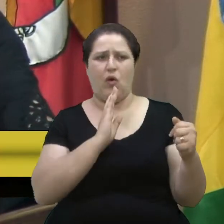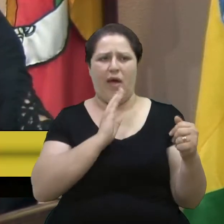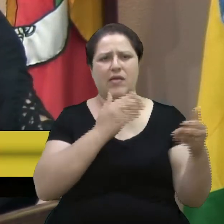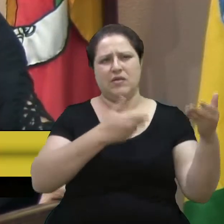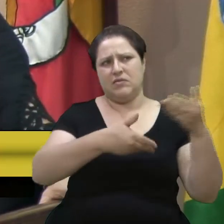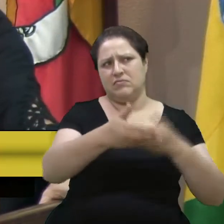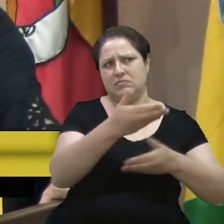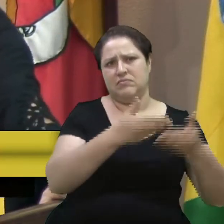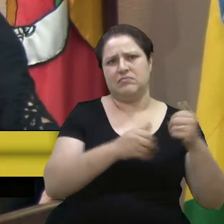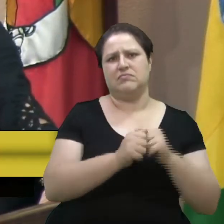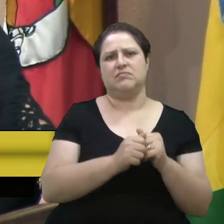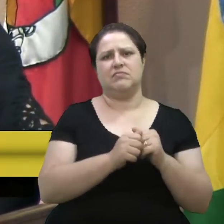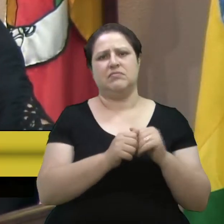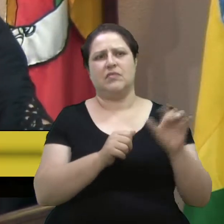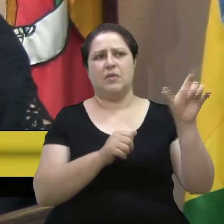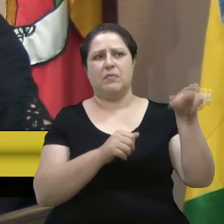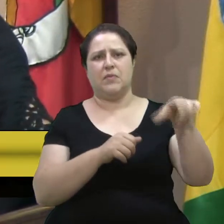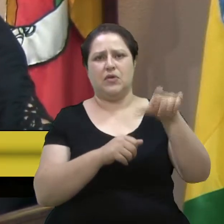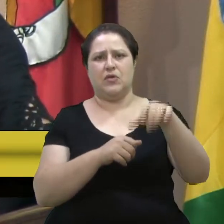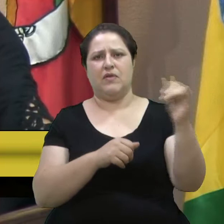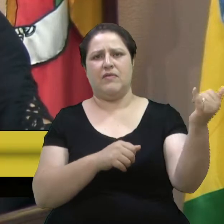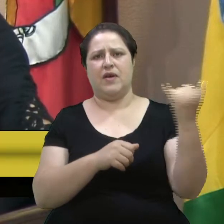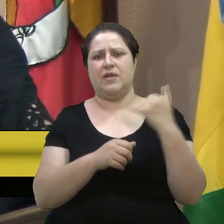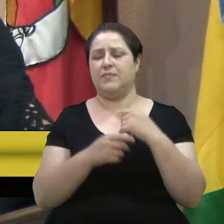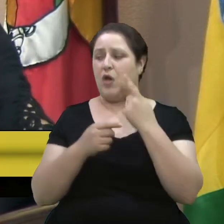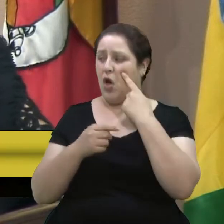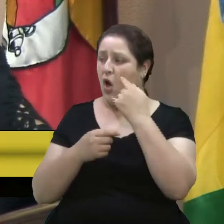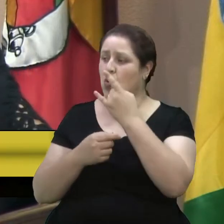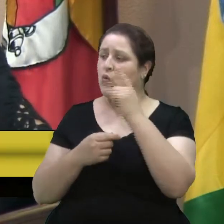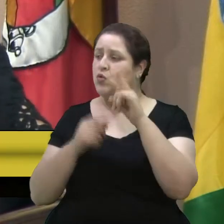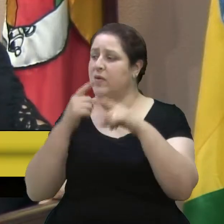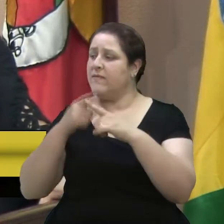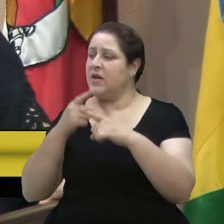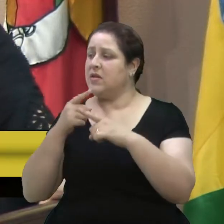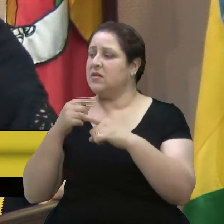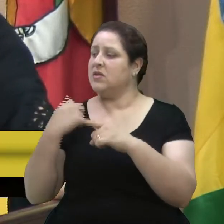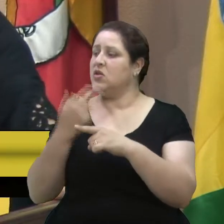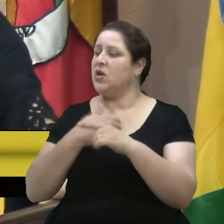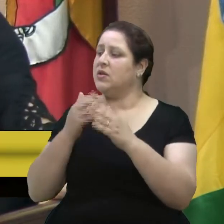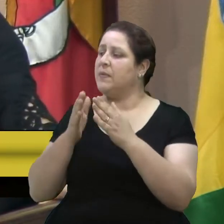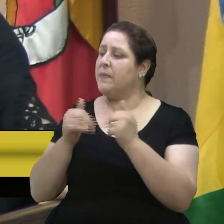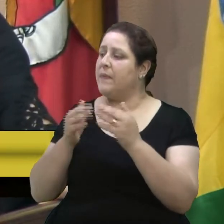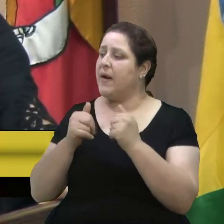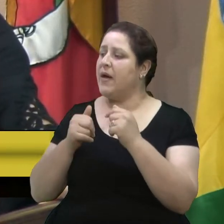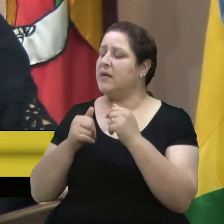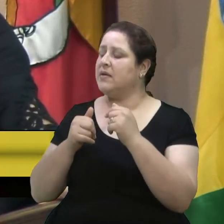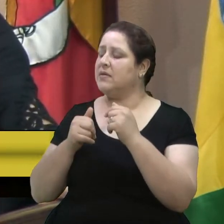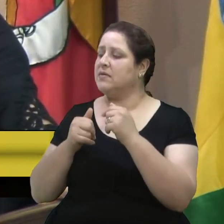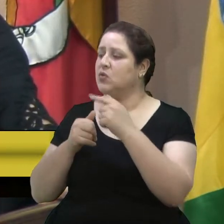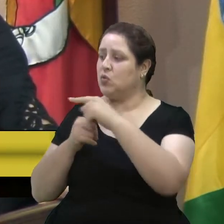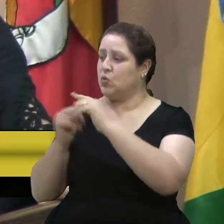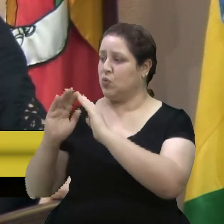olha, Gladys, é a última vez que a gente vai votar em quem tu pede, porque nós queremos é que tu concorra.